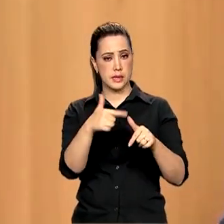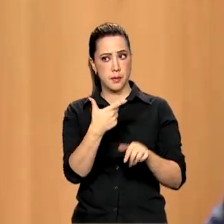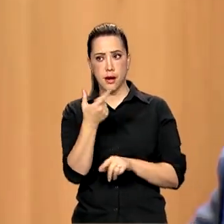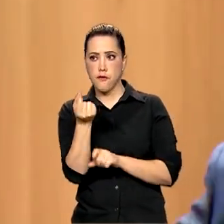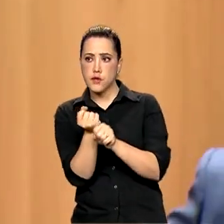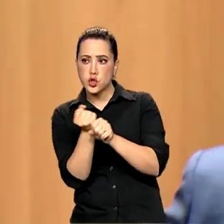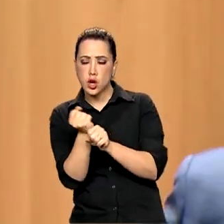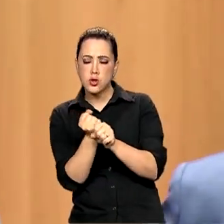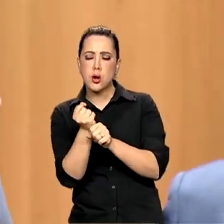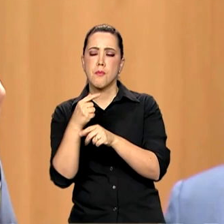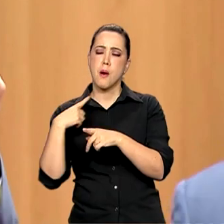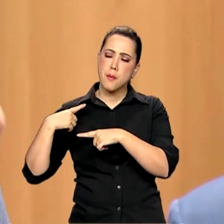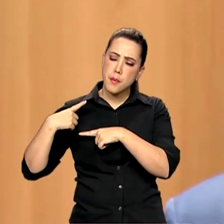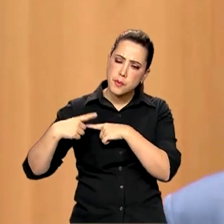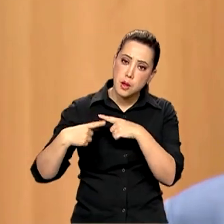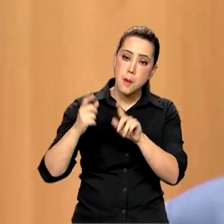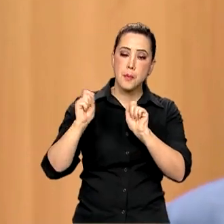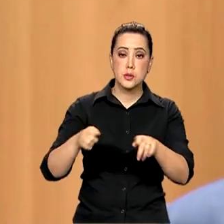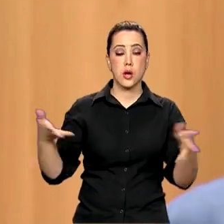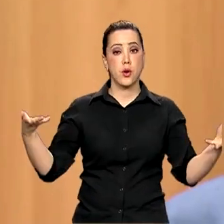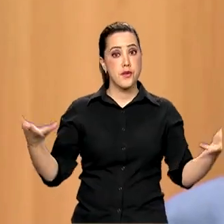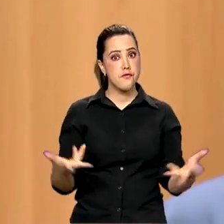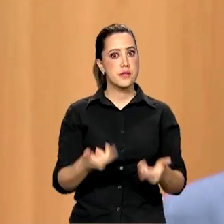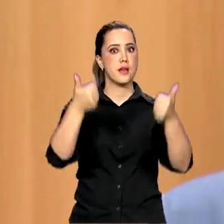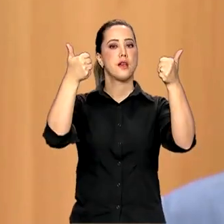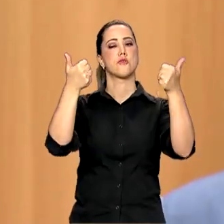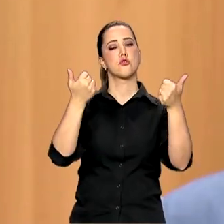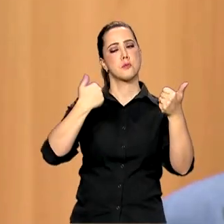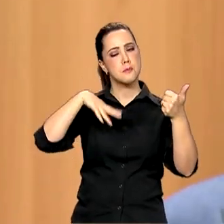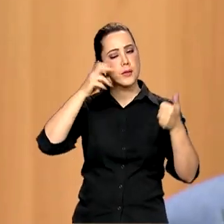ainda ser mais eficiente, mais inteligente e focado.